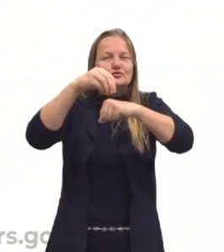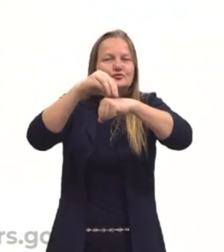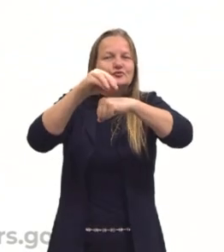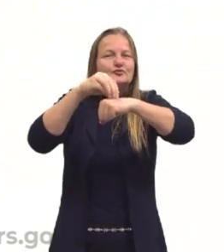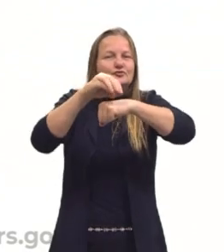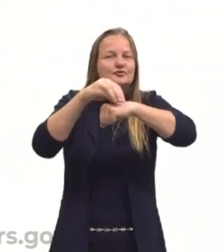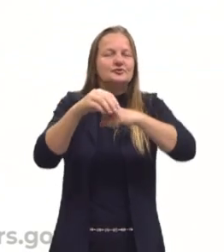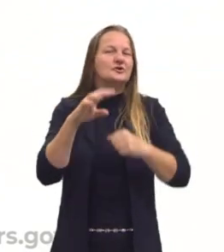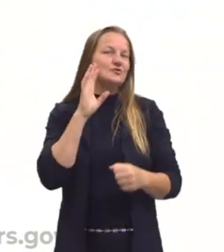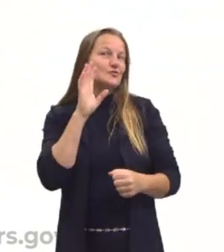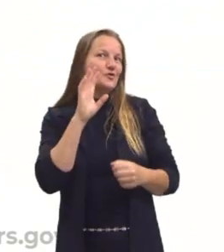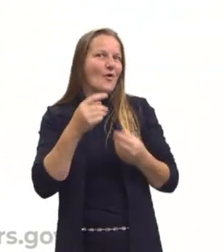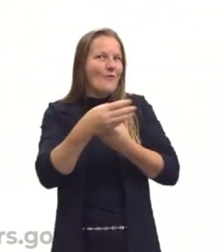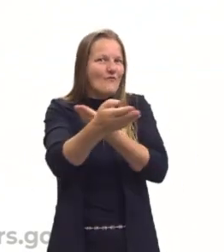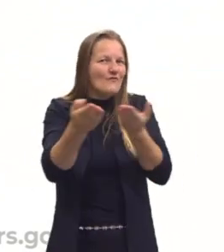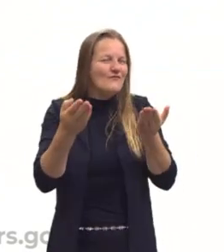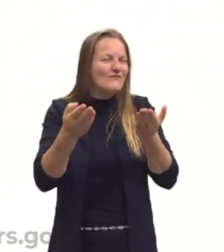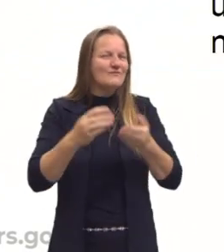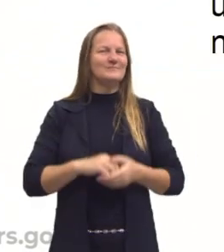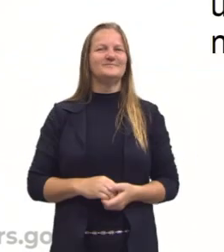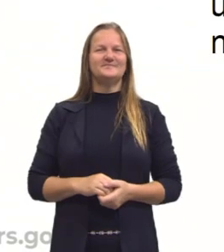legais aí para vocês.